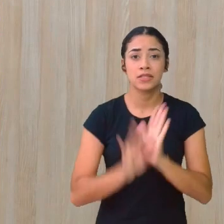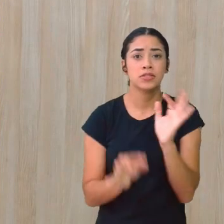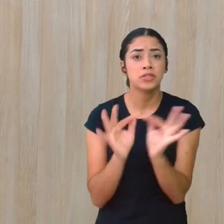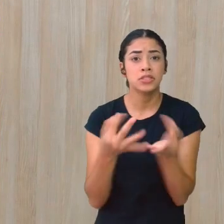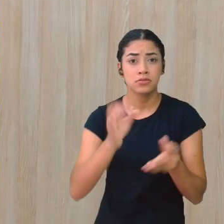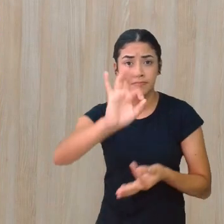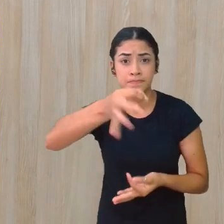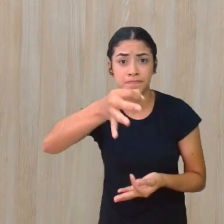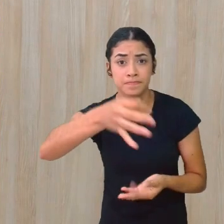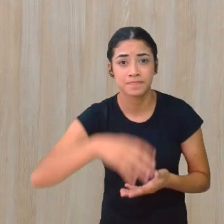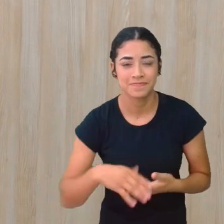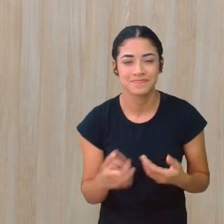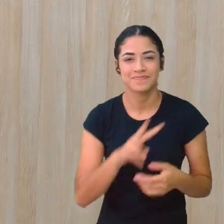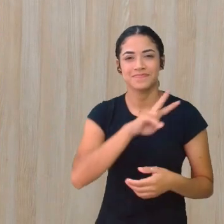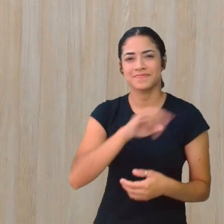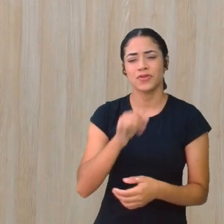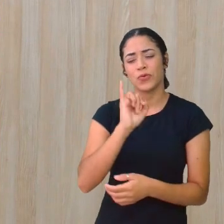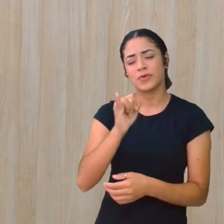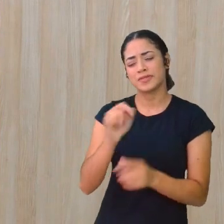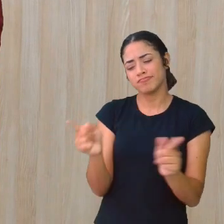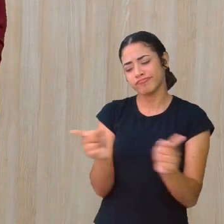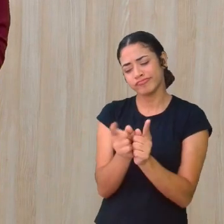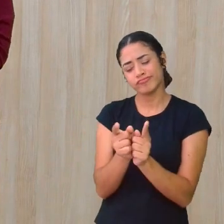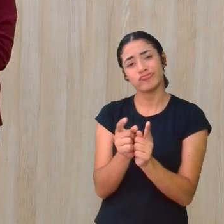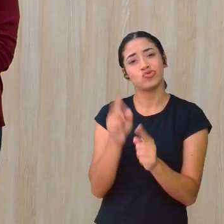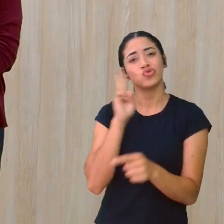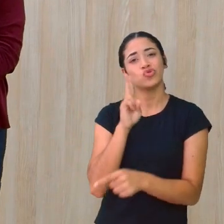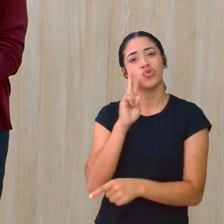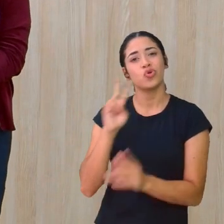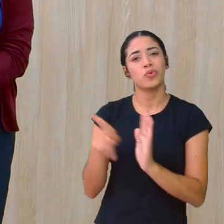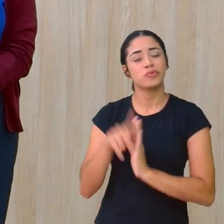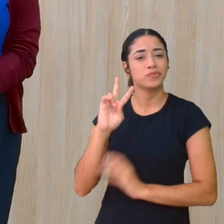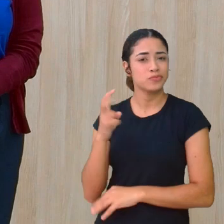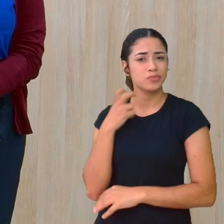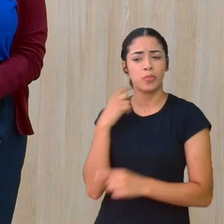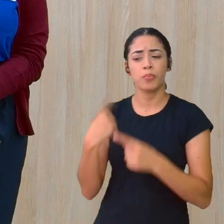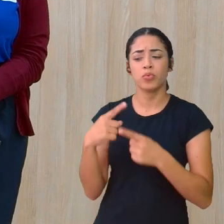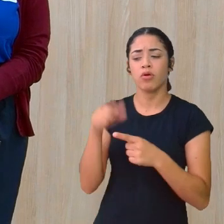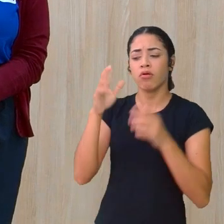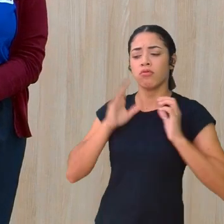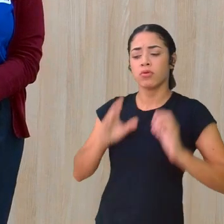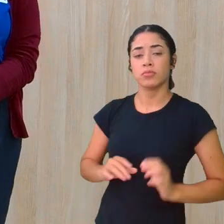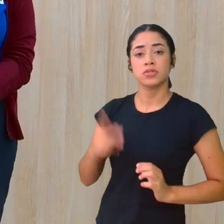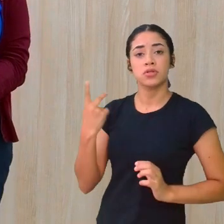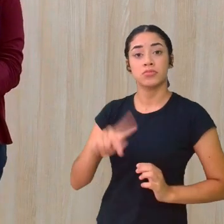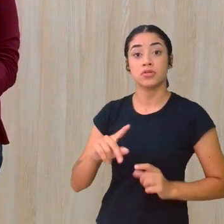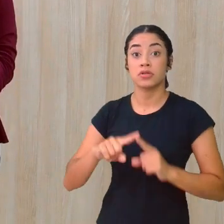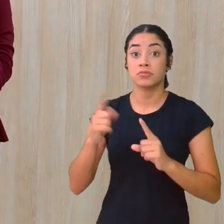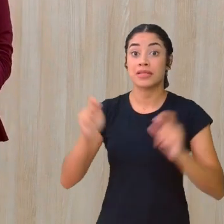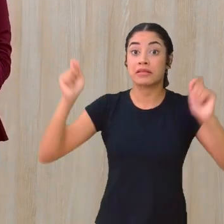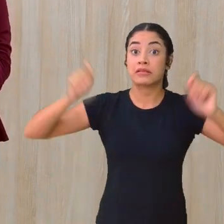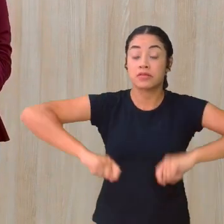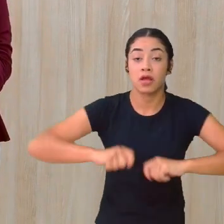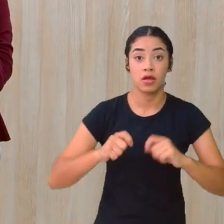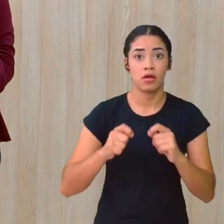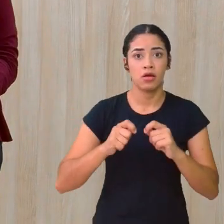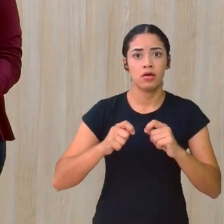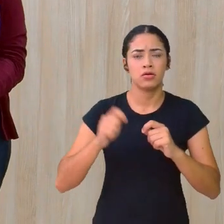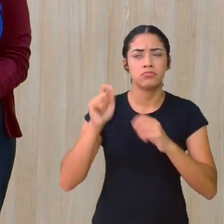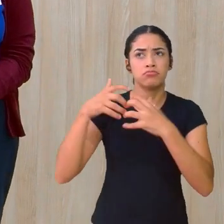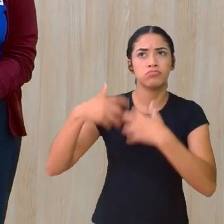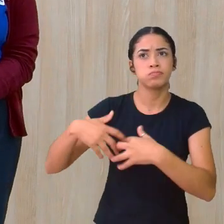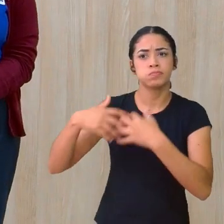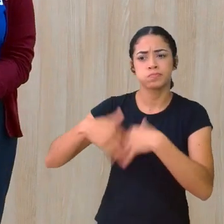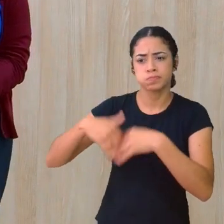simples Que vai contar Só a história De um morcego E por que Do comportamento dele Mas na verdade A gente consegue Refletir sobre Uma série de